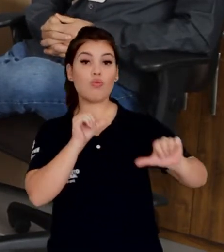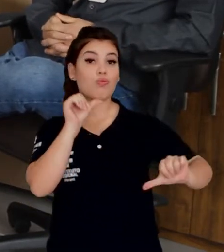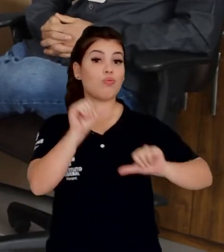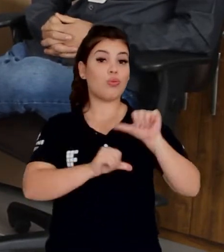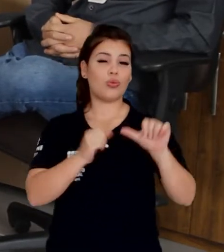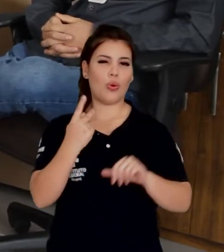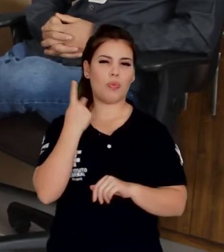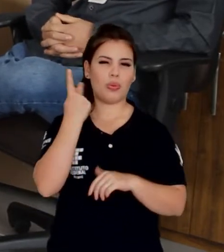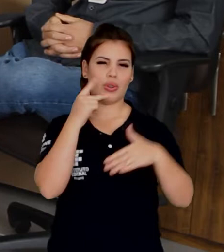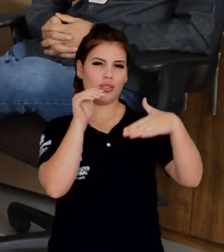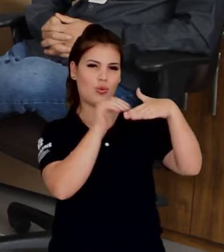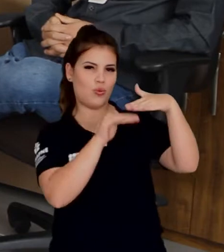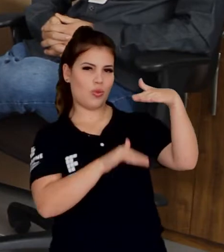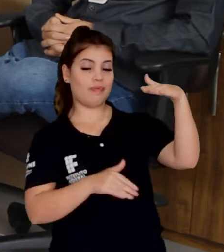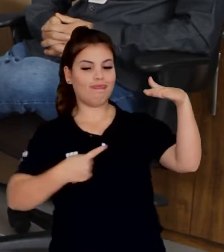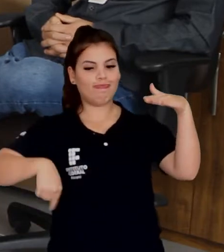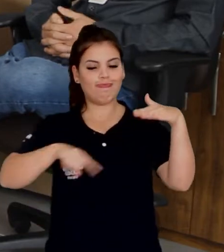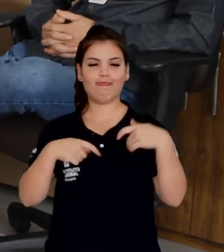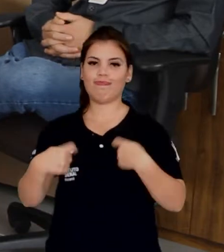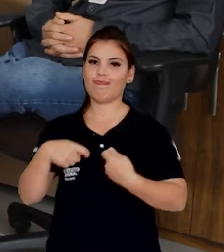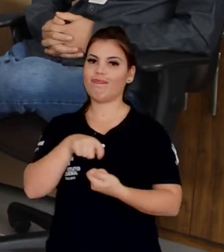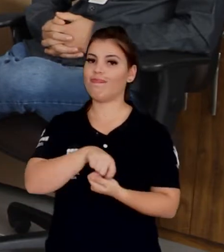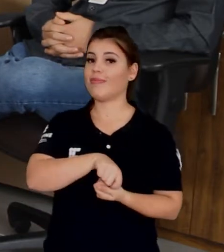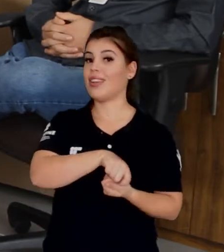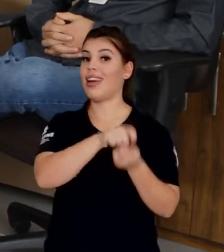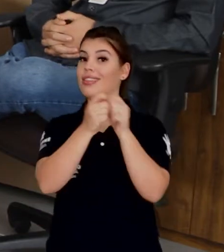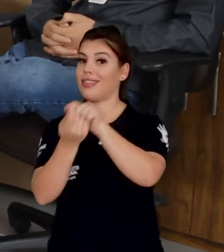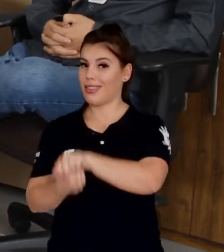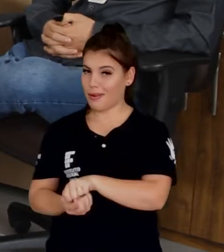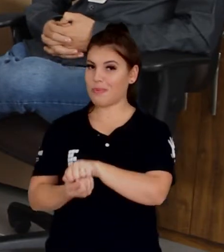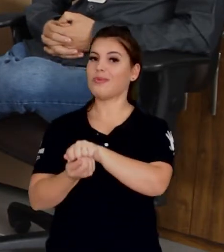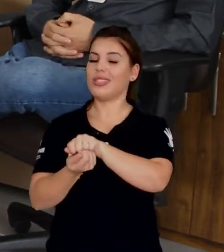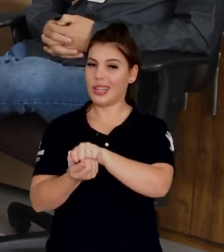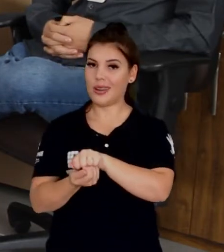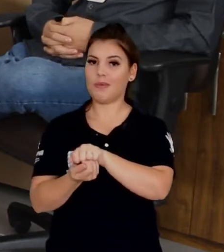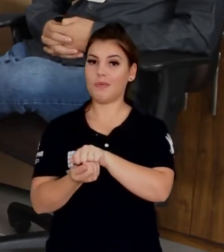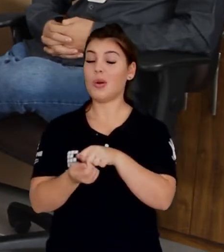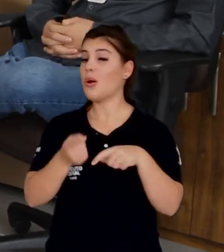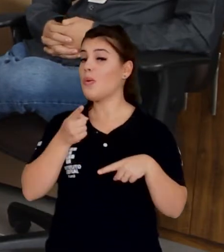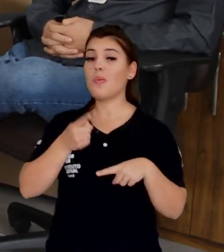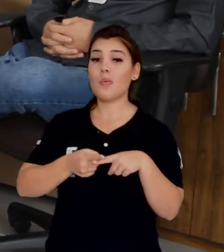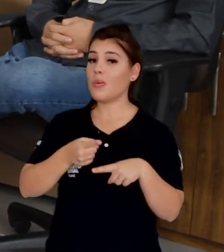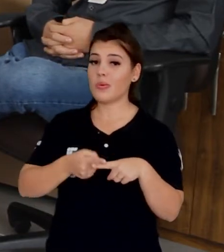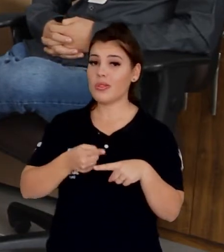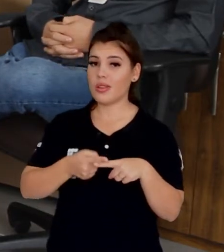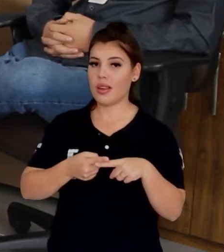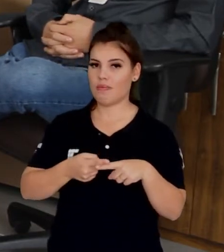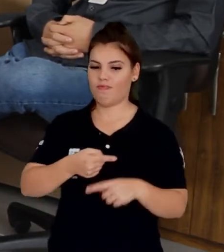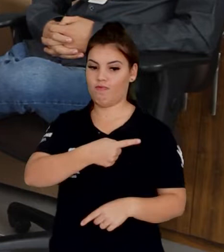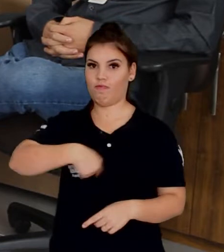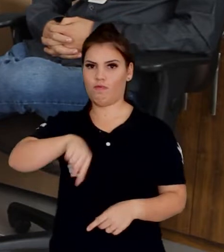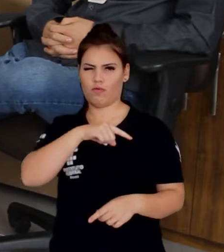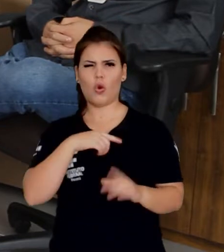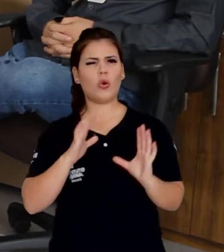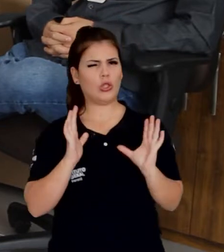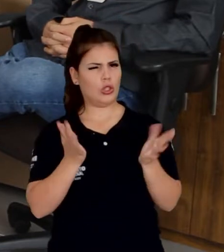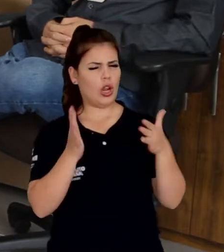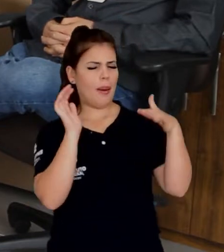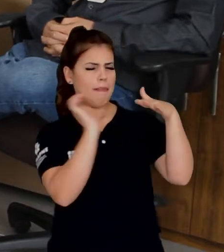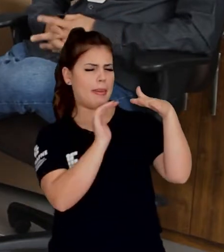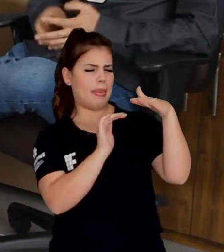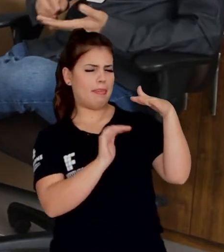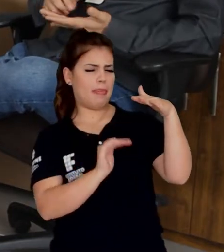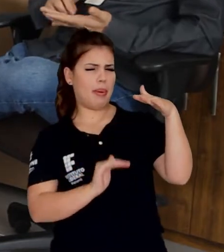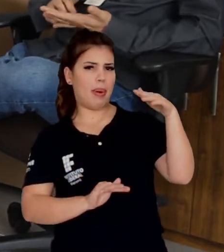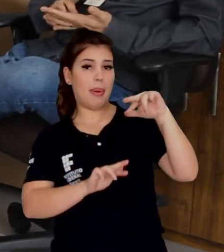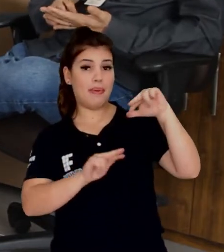e nós precisaremos nos adequar a essa nova política, porque se nós continuarmos usando o volume que